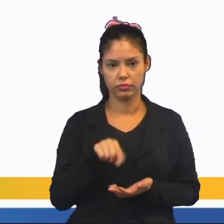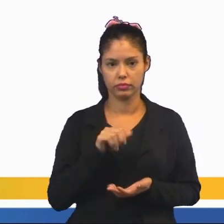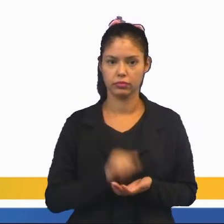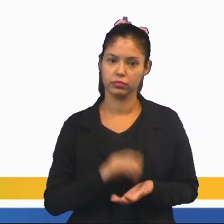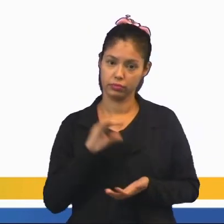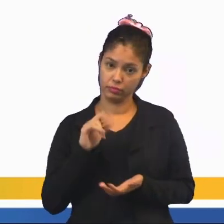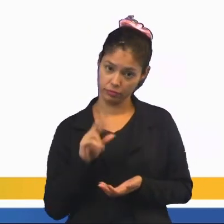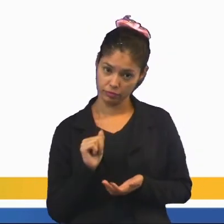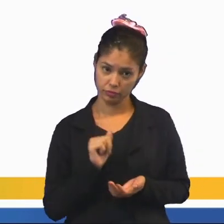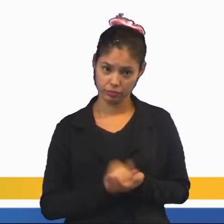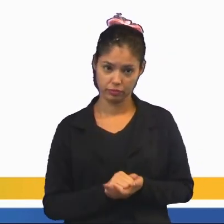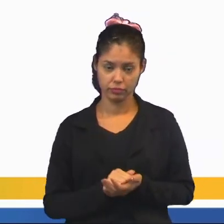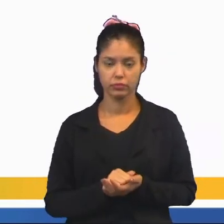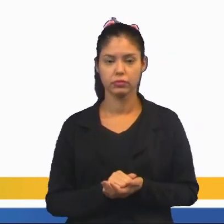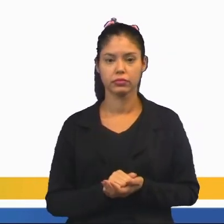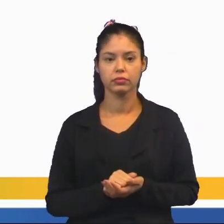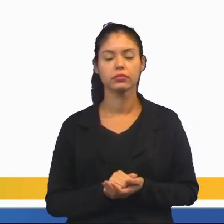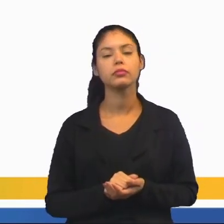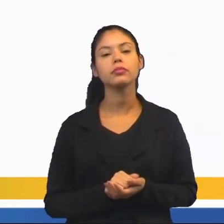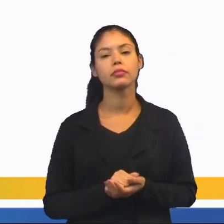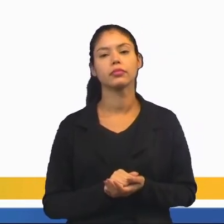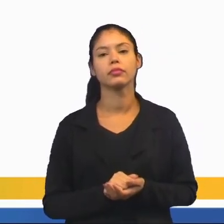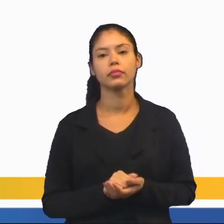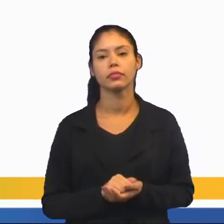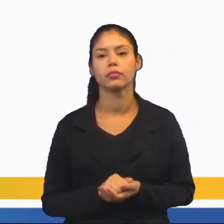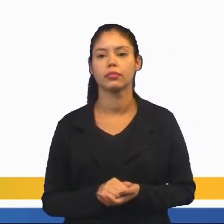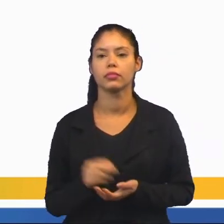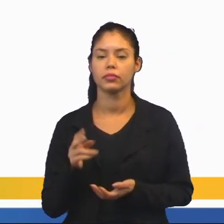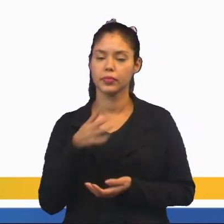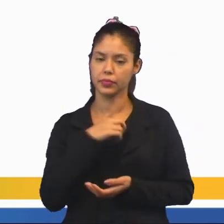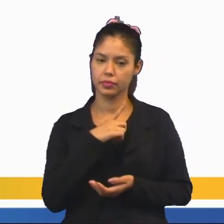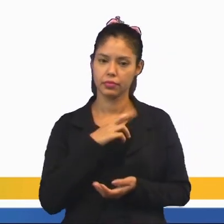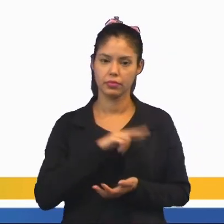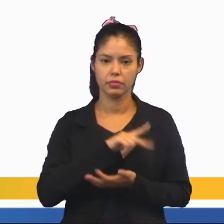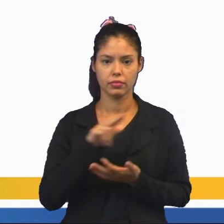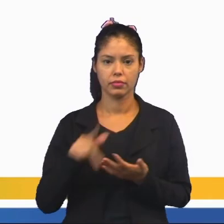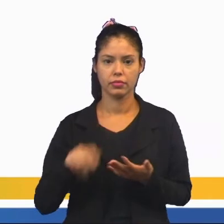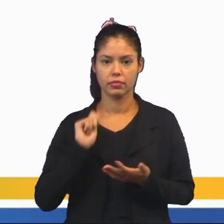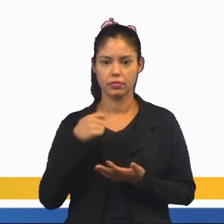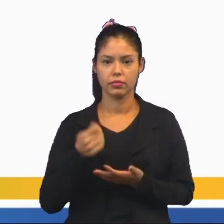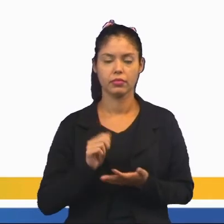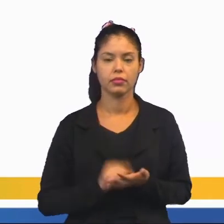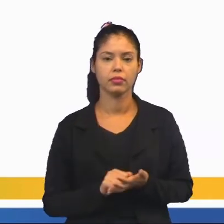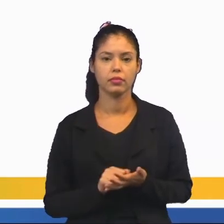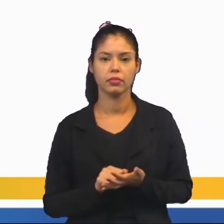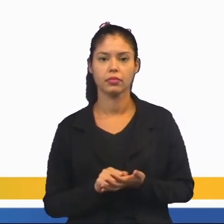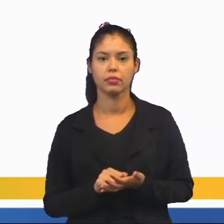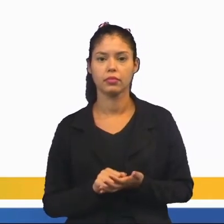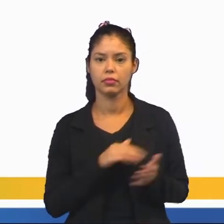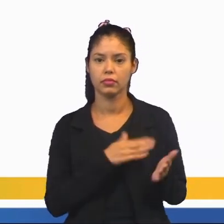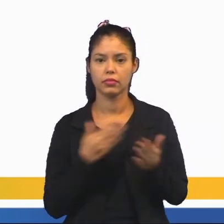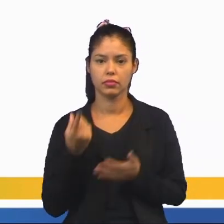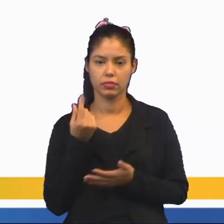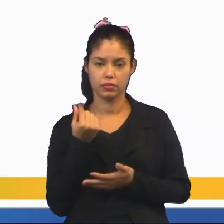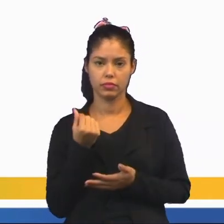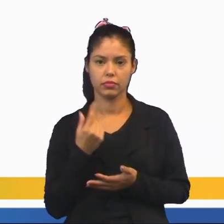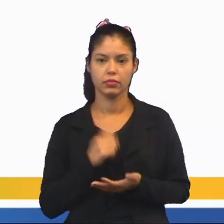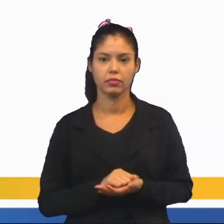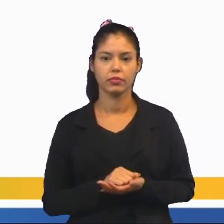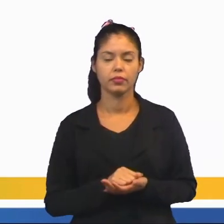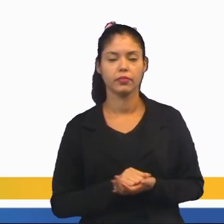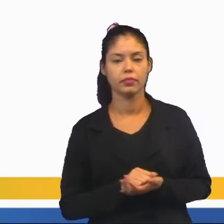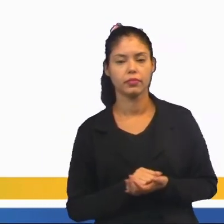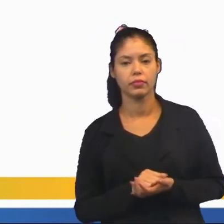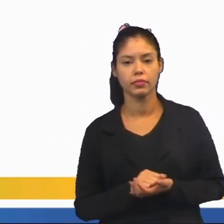outra, cara com cara e coroa. Então, temos vários símbolos aí, representam a parte que parece o dinheiro, tá?